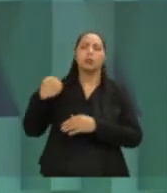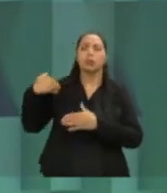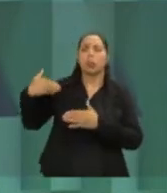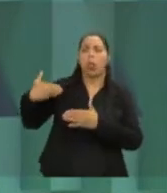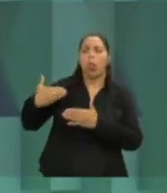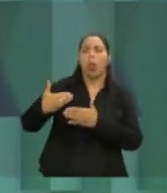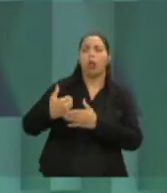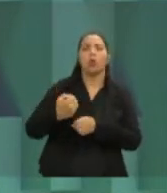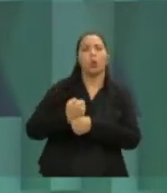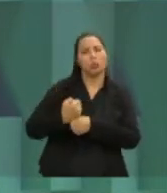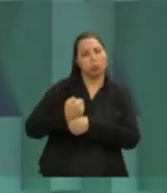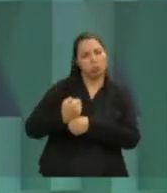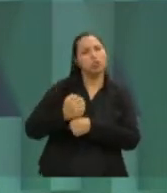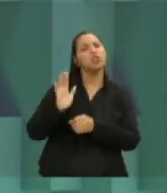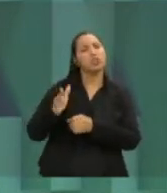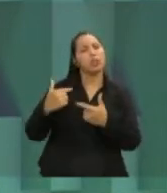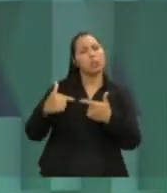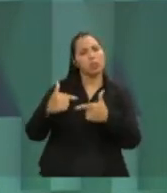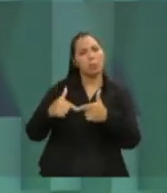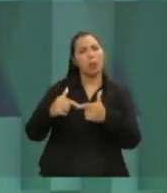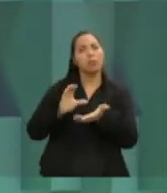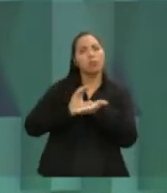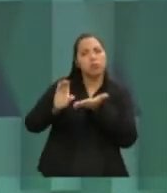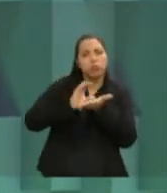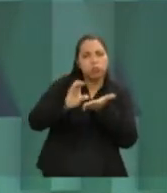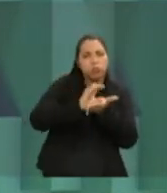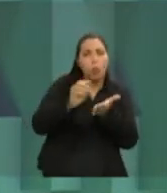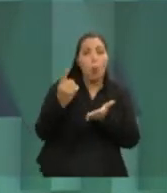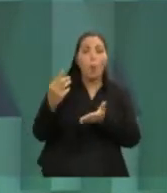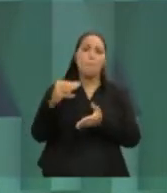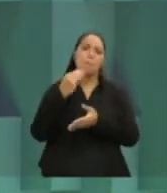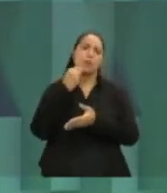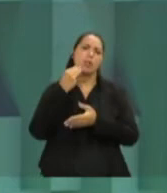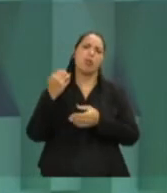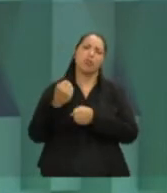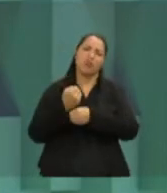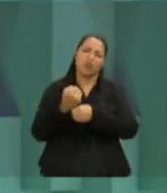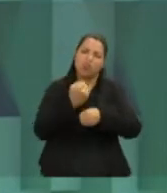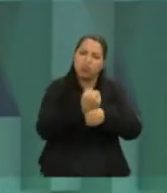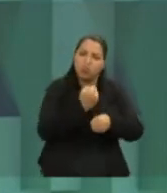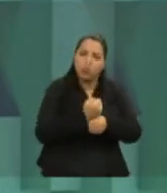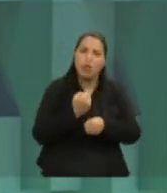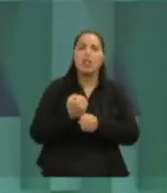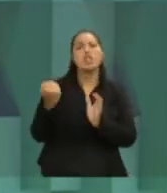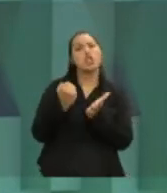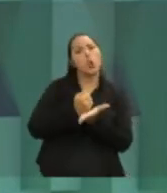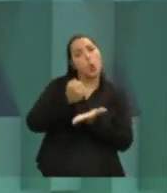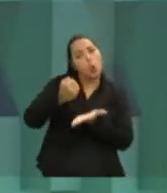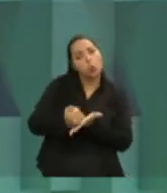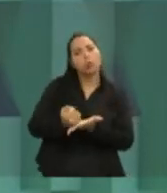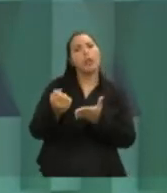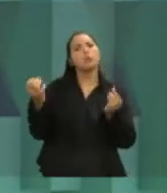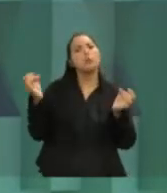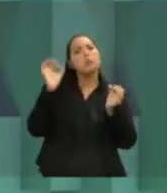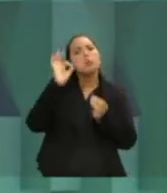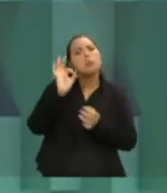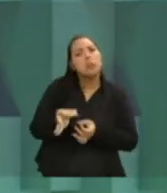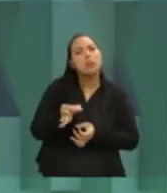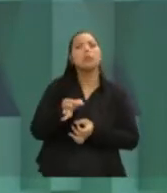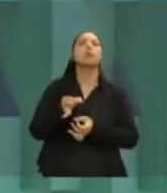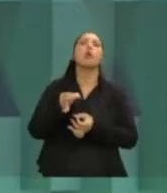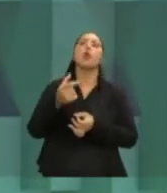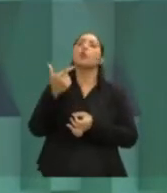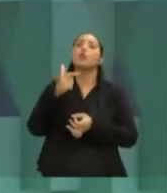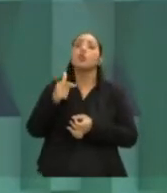nós investimos mais de um bilhão de reais em obras, mais todos os contratos de prestação de serviços. Não tem contra mim nenhum processo, nenhuma denúncia de